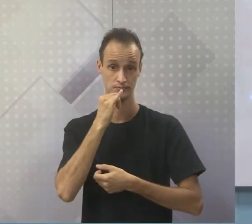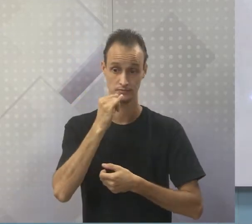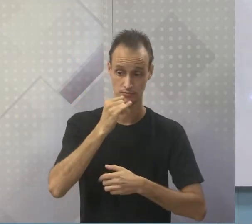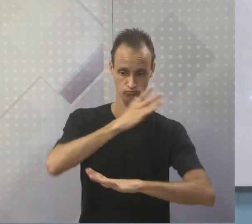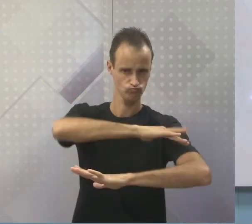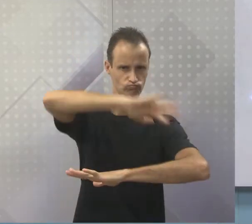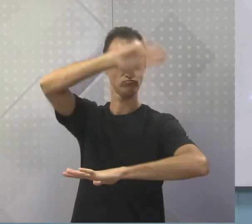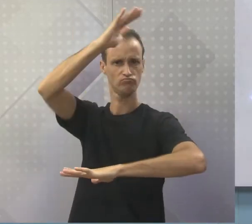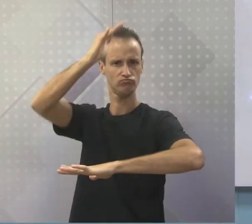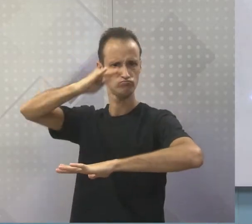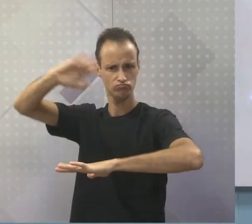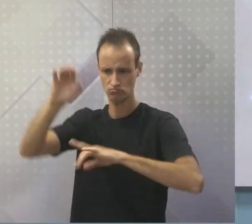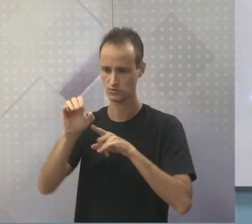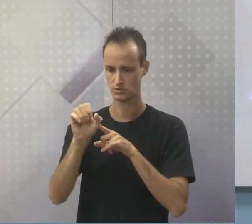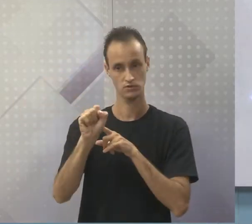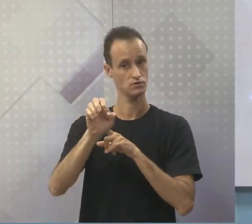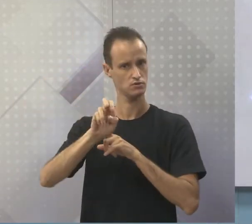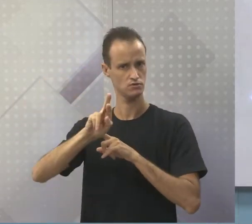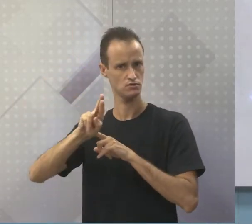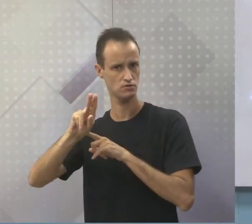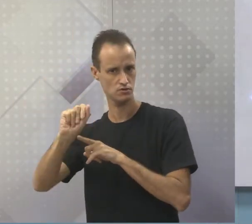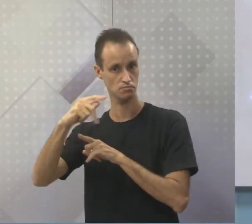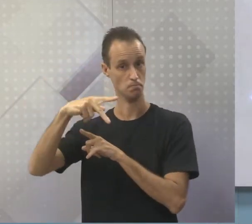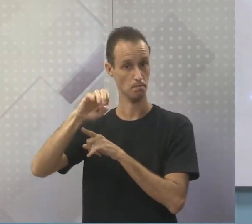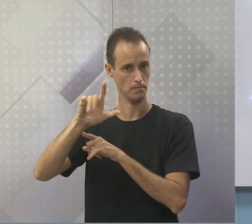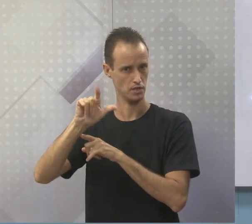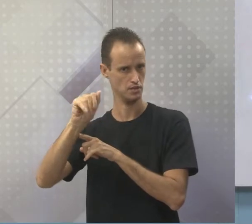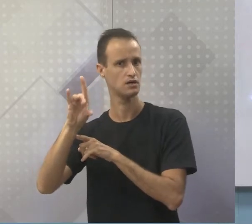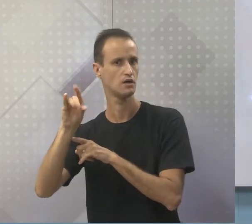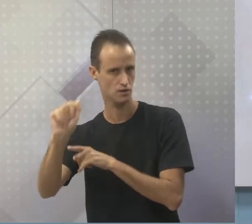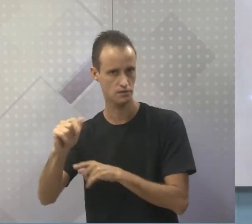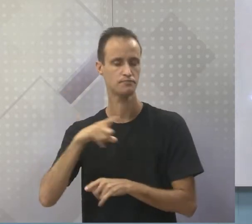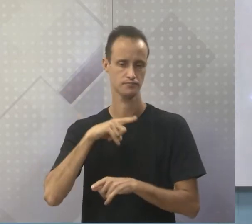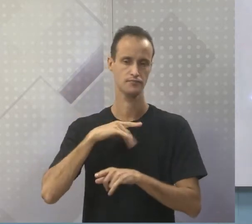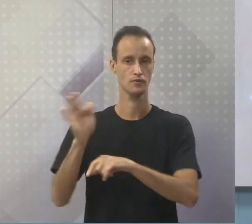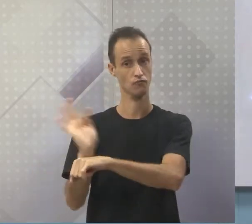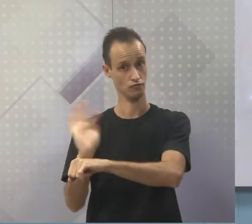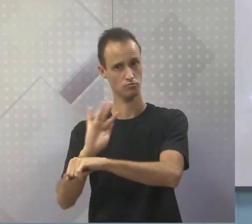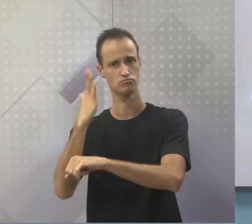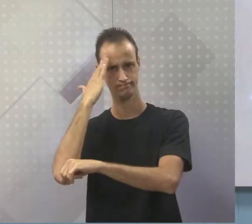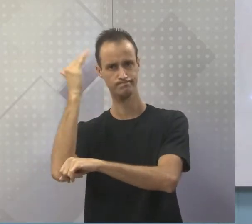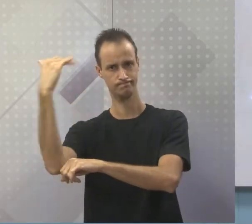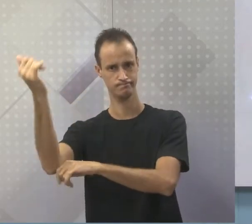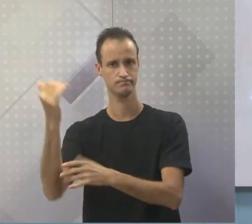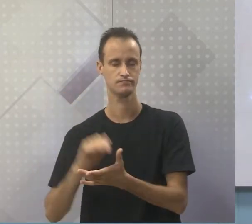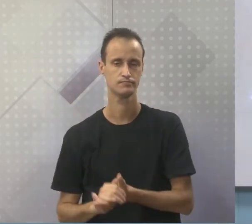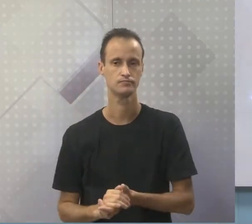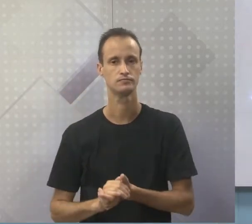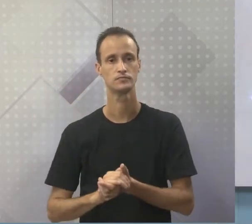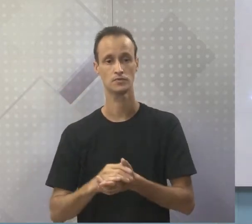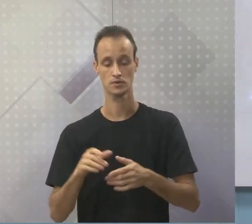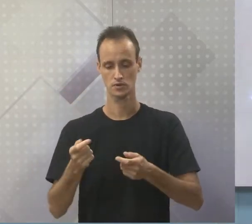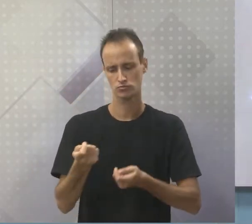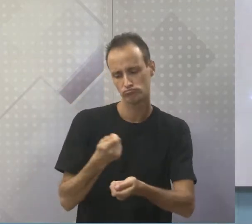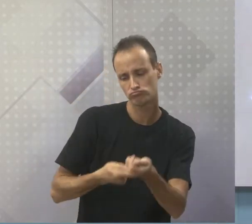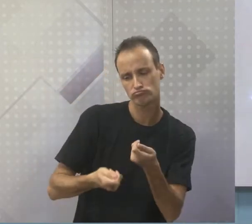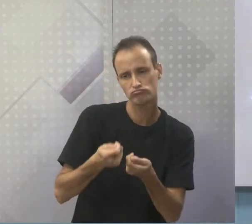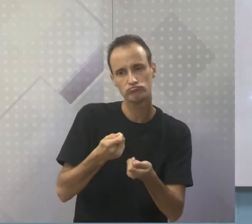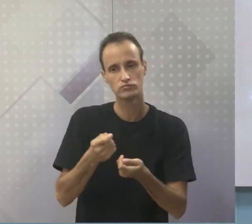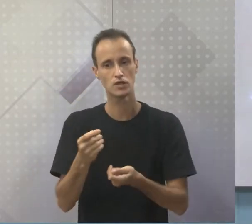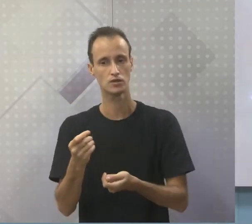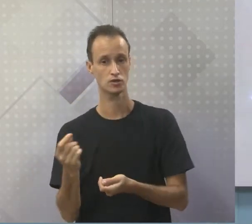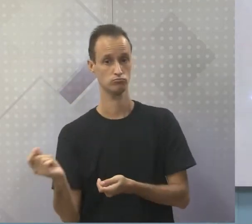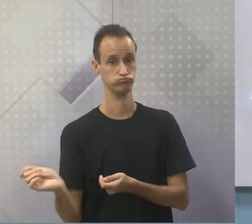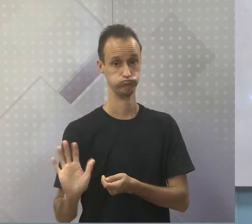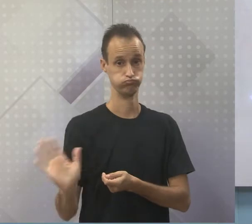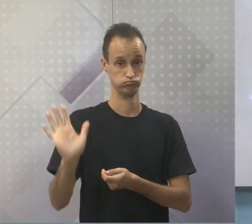Serra Pelada, um garimpo muito famoso, inclusive até um filme, uma sugestão de filme. E é uma atividade muito lucrativa. Infelizmente,